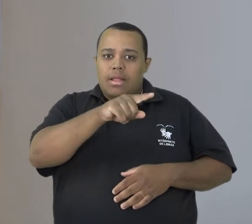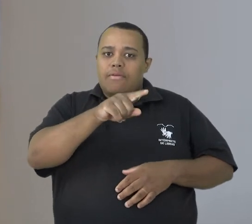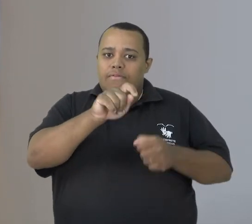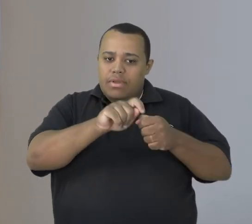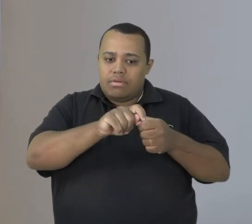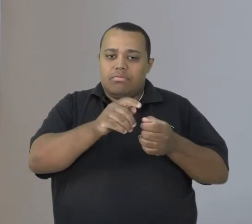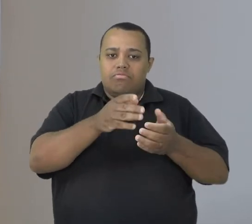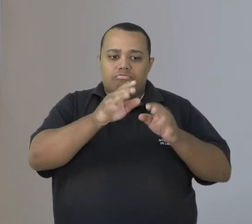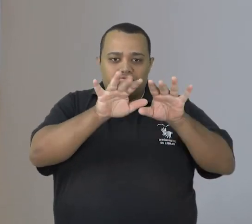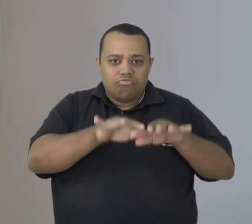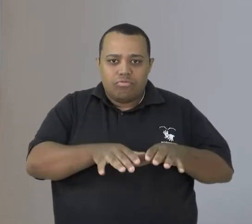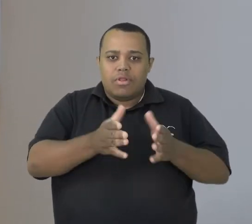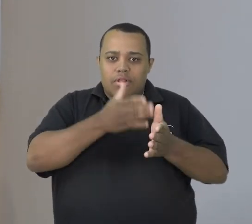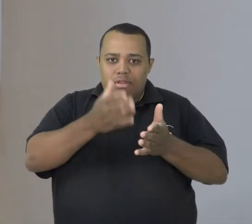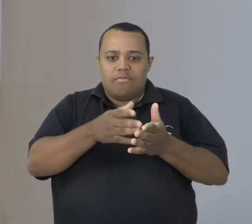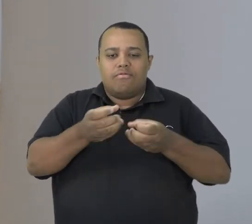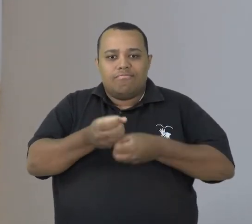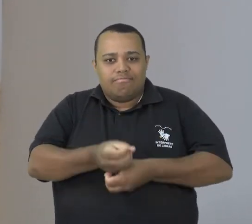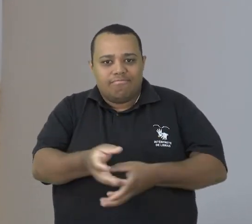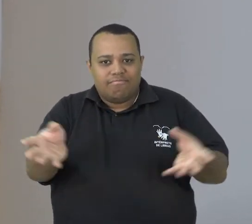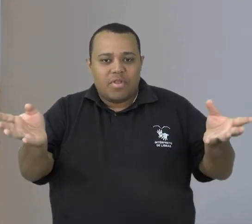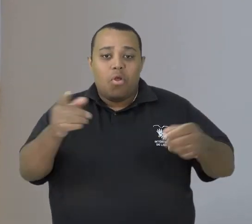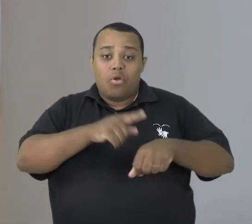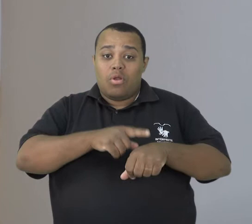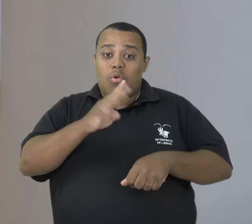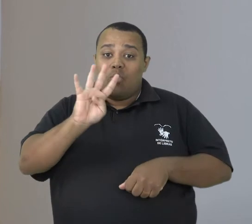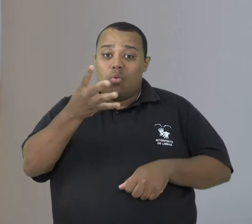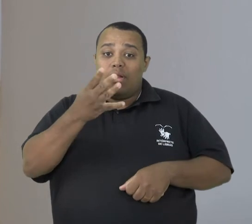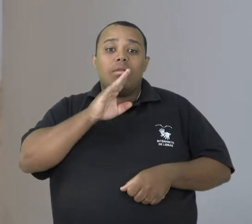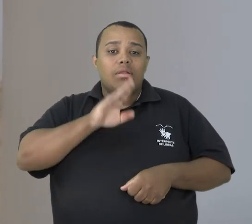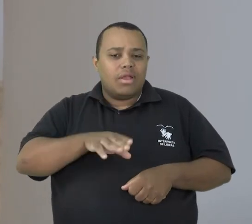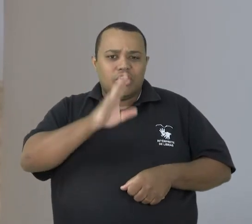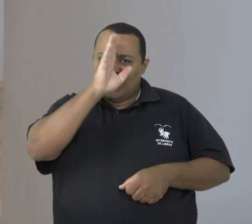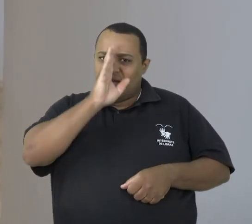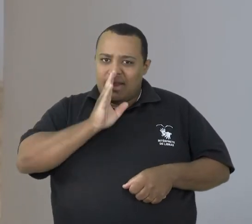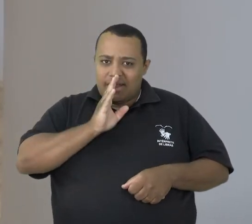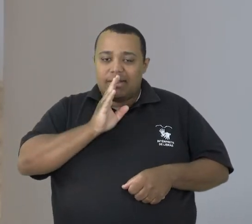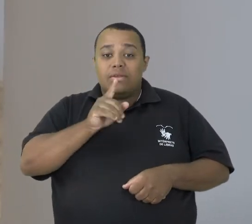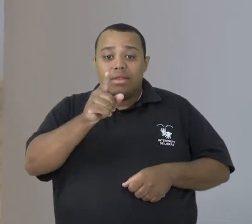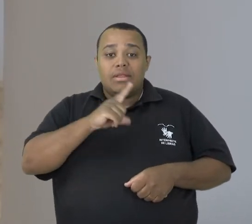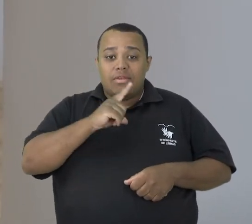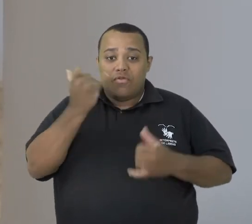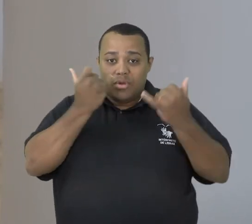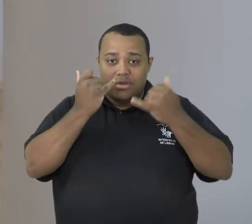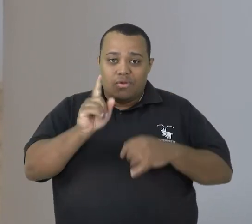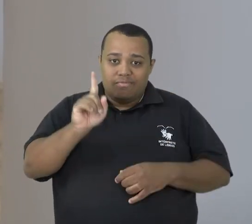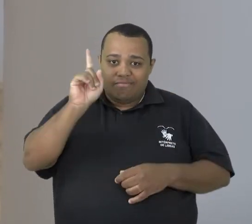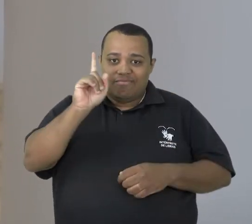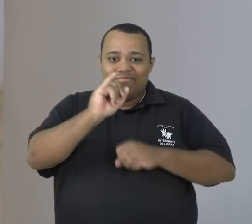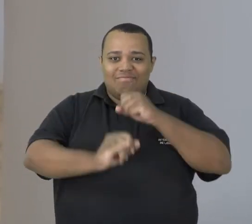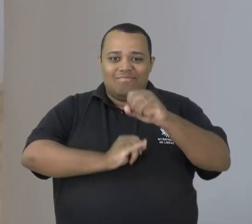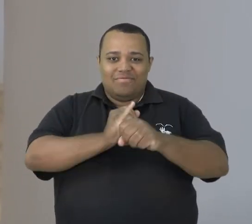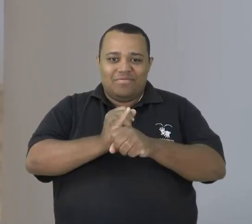lançamento será às 4 horas da tarde, na livraria da UFIS e tem entrada gratuita. Saiba mais sobre o livro no site edufis